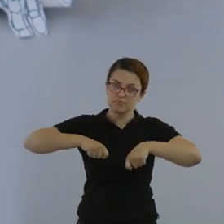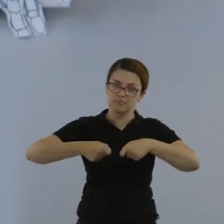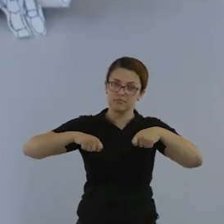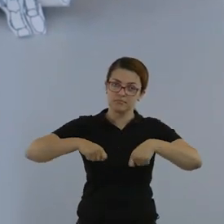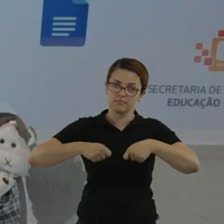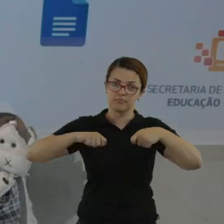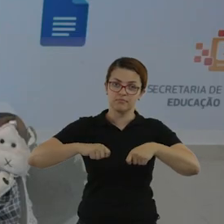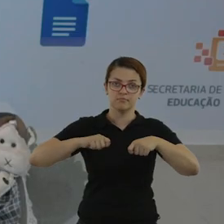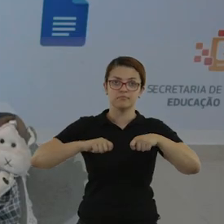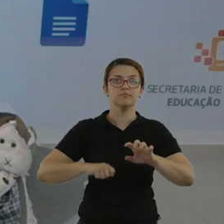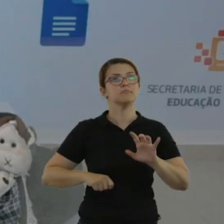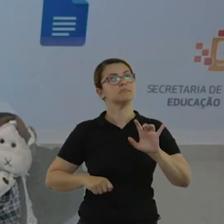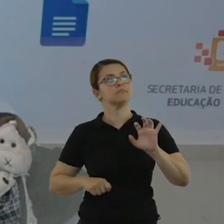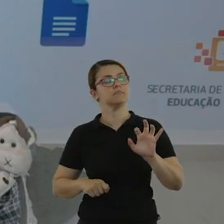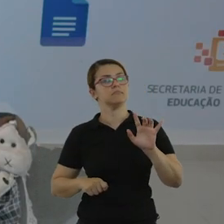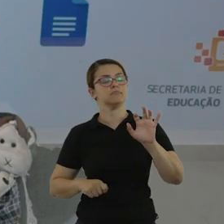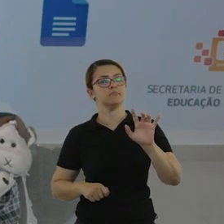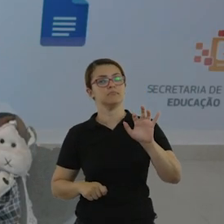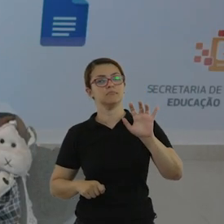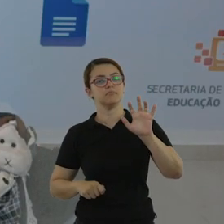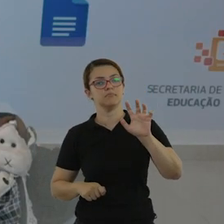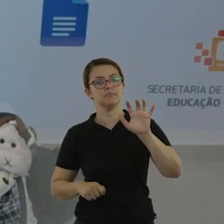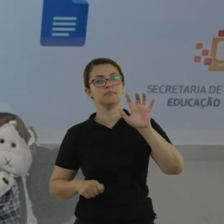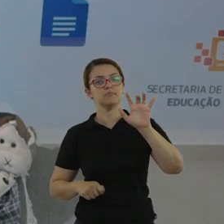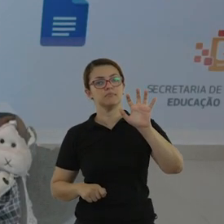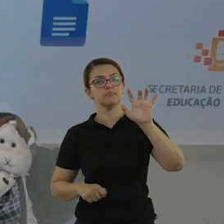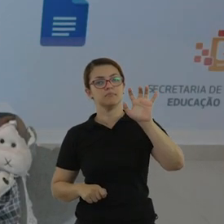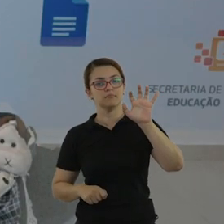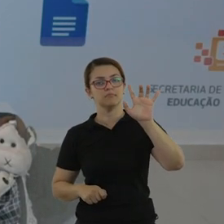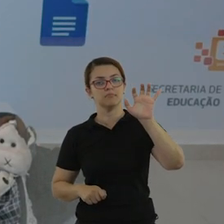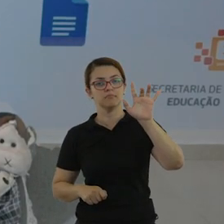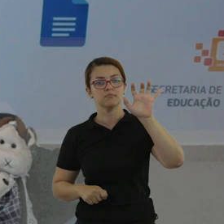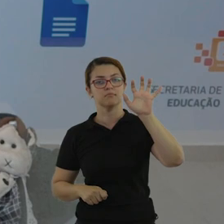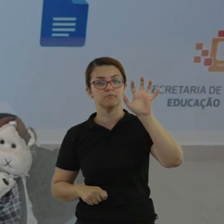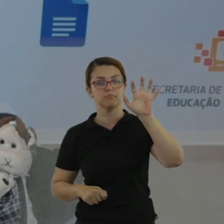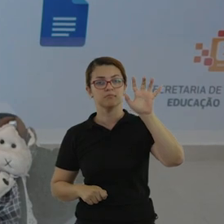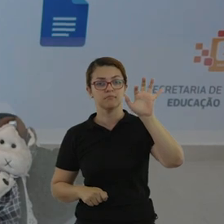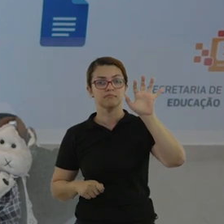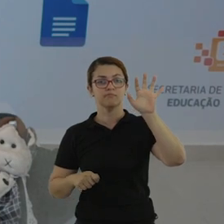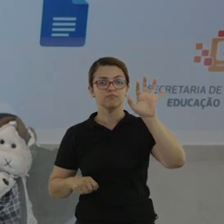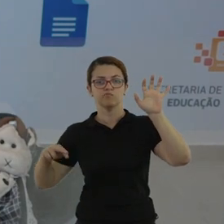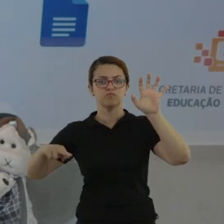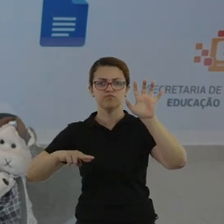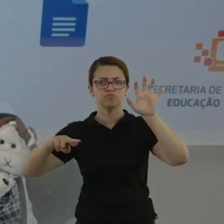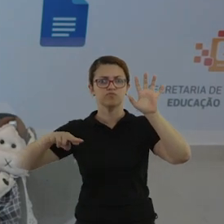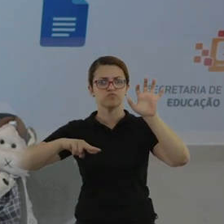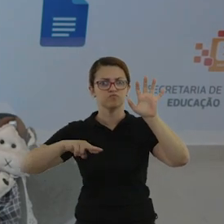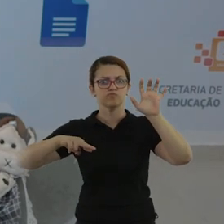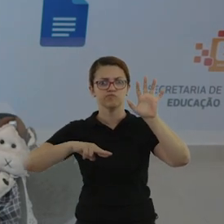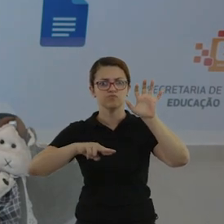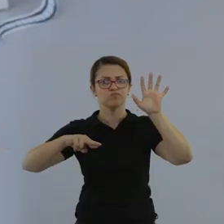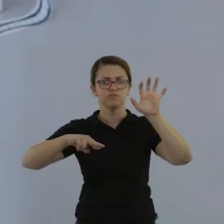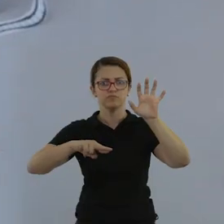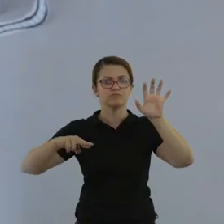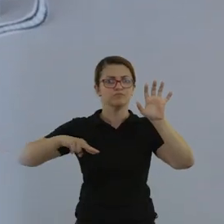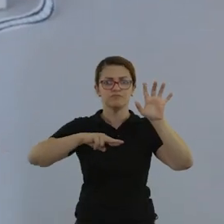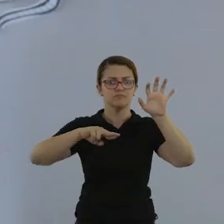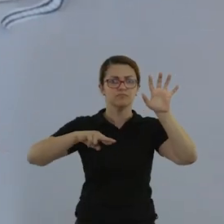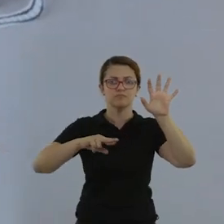afiar. Estava a mosca em seu lugar, veio o rato lhe fazer mal.